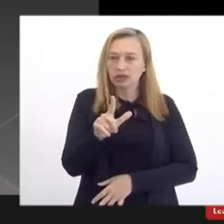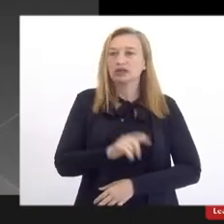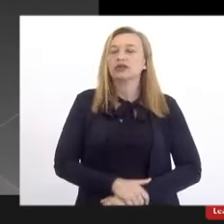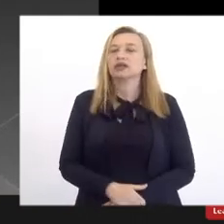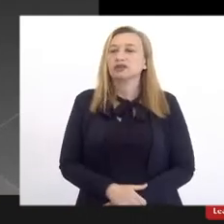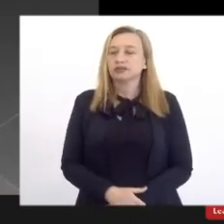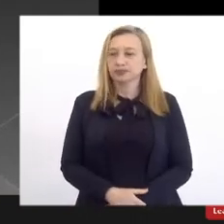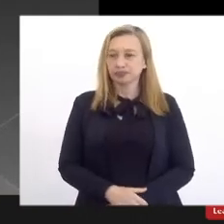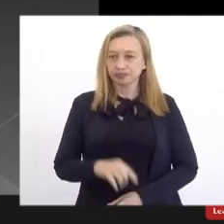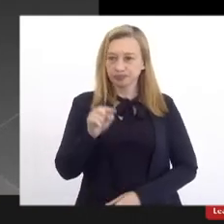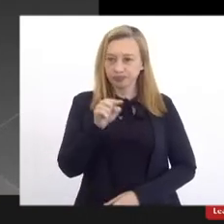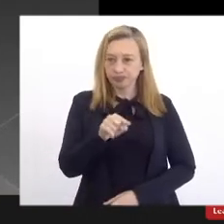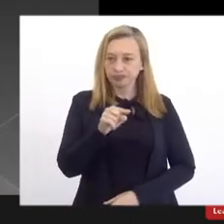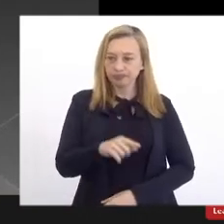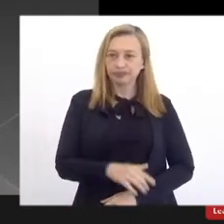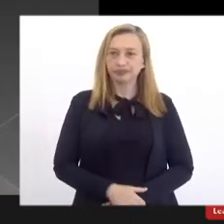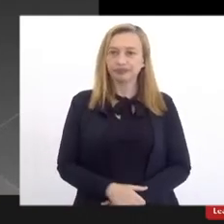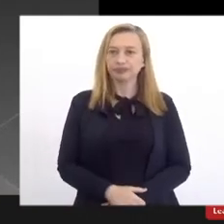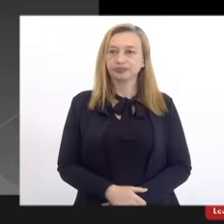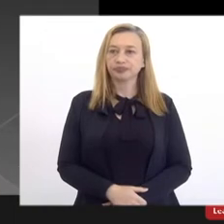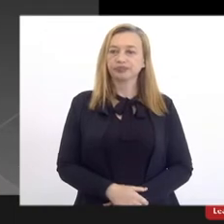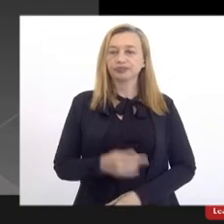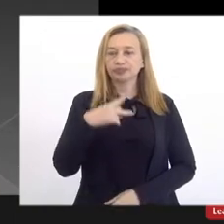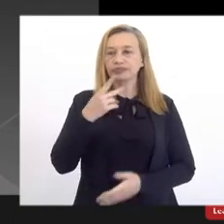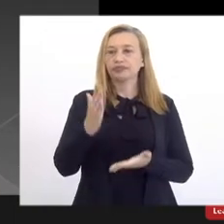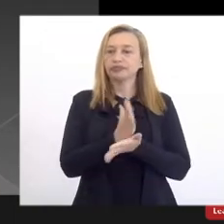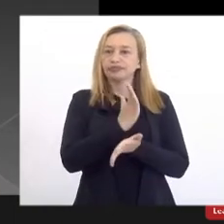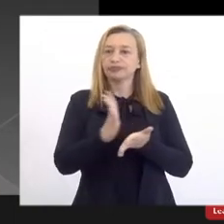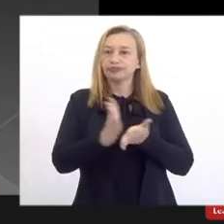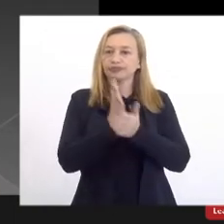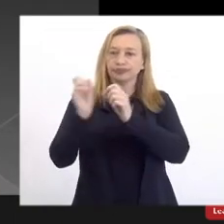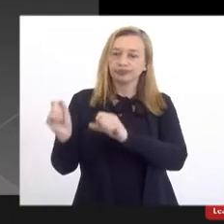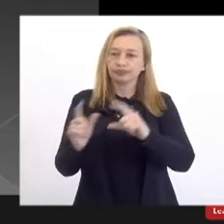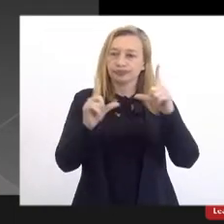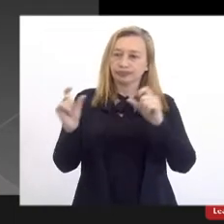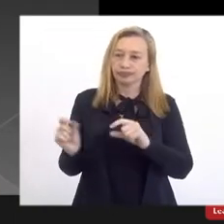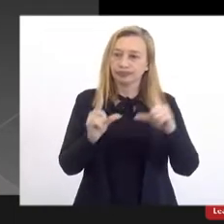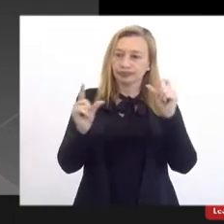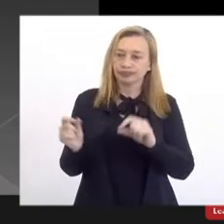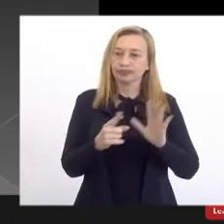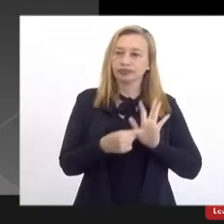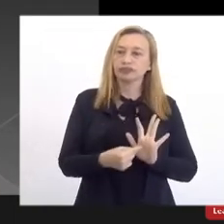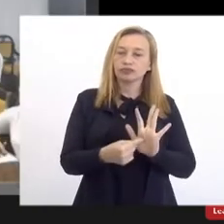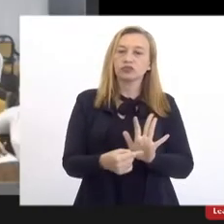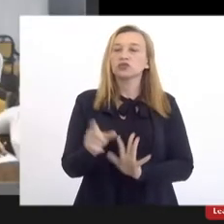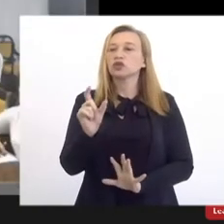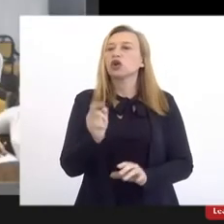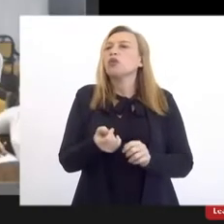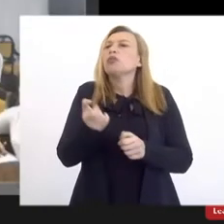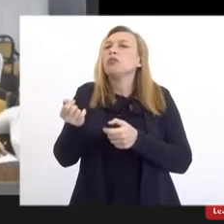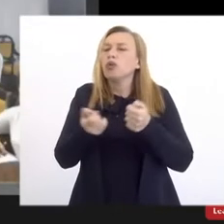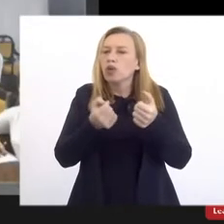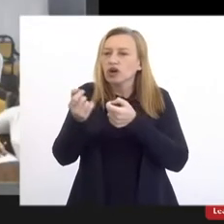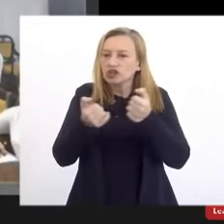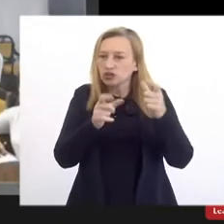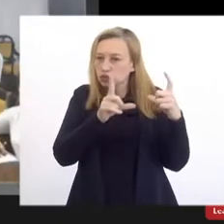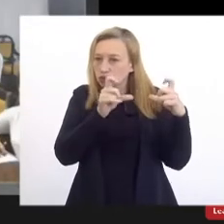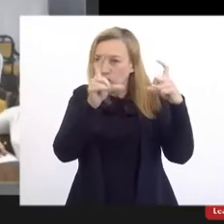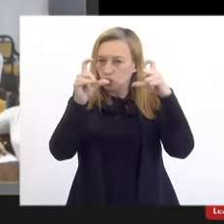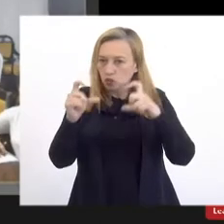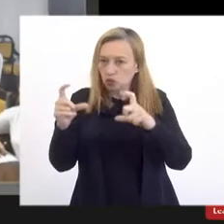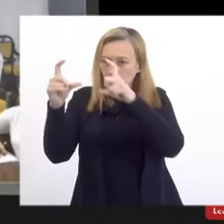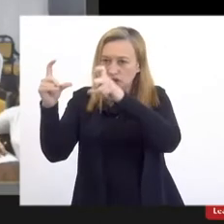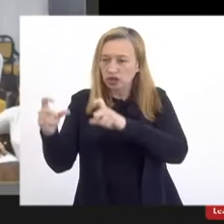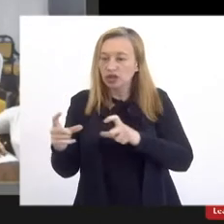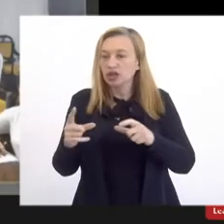aqui eu trago algumas imagens que vão retratar pouquíssimas imagens, senão nós ficaríamos